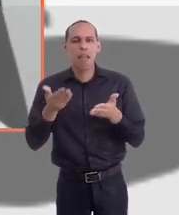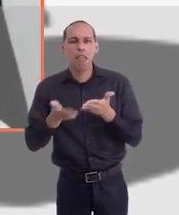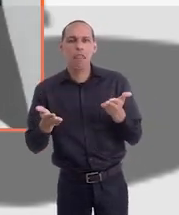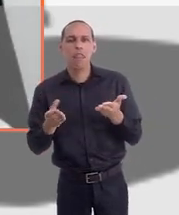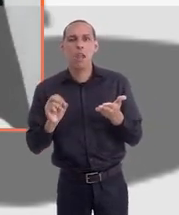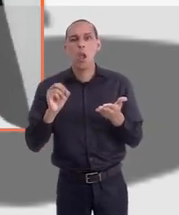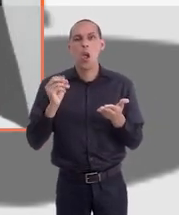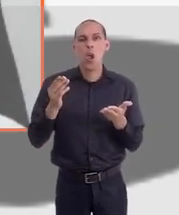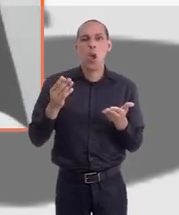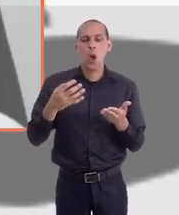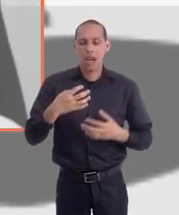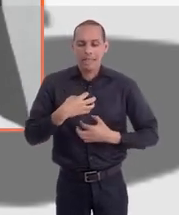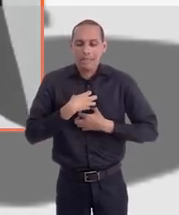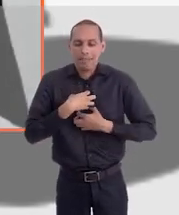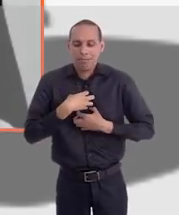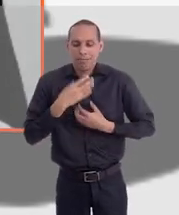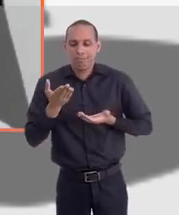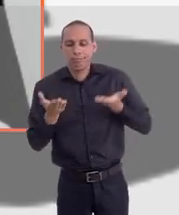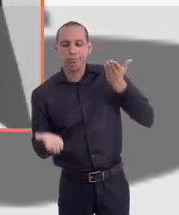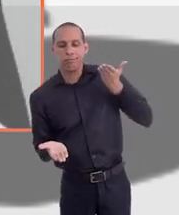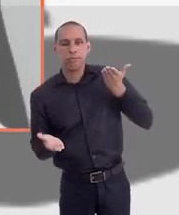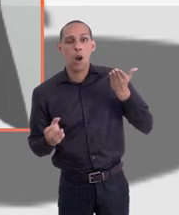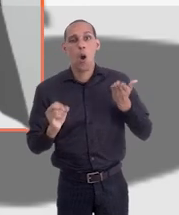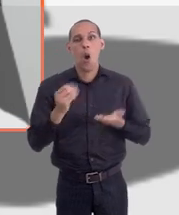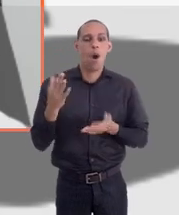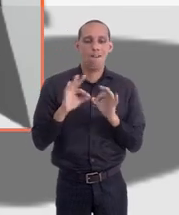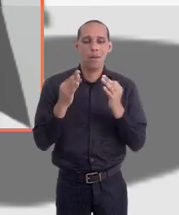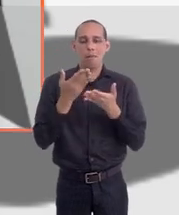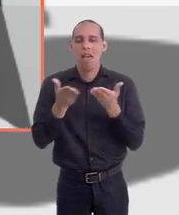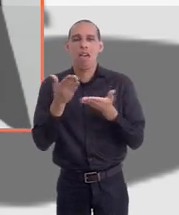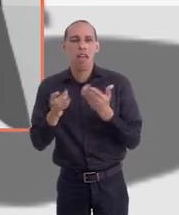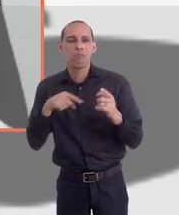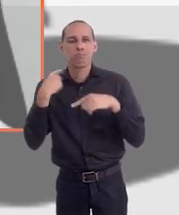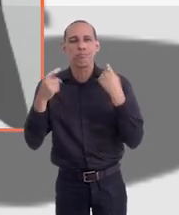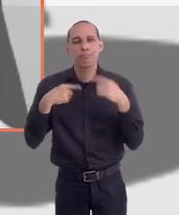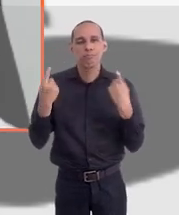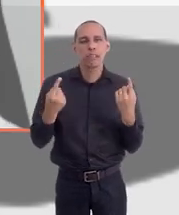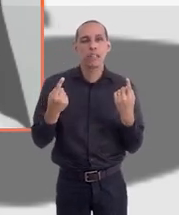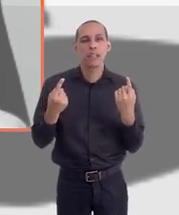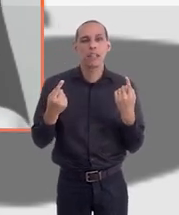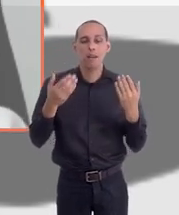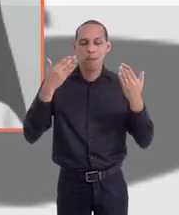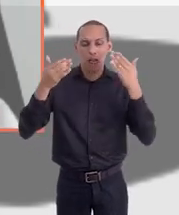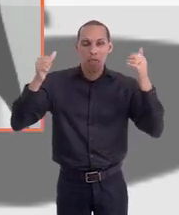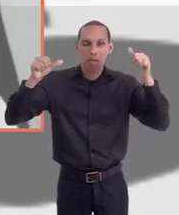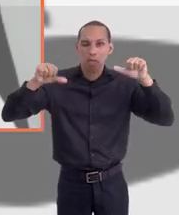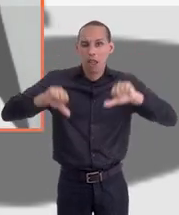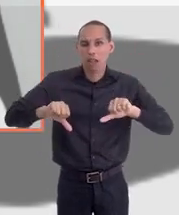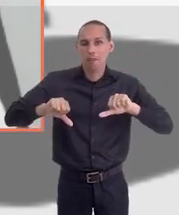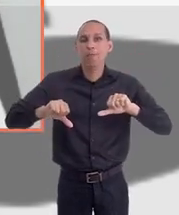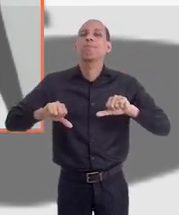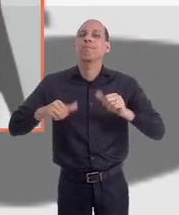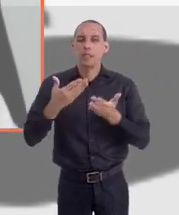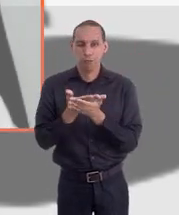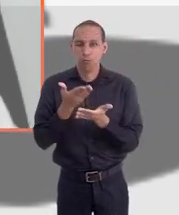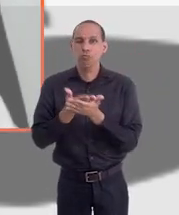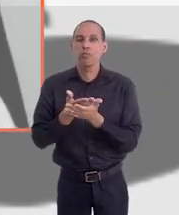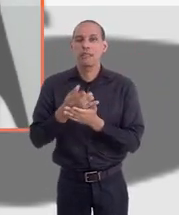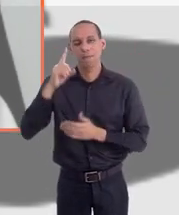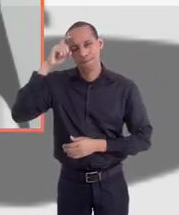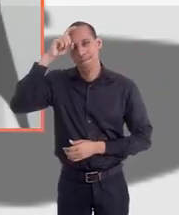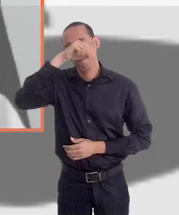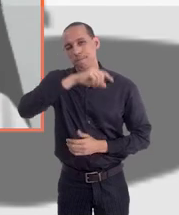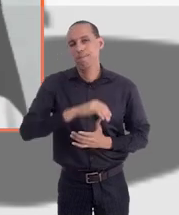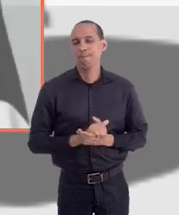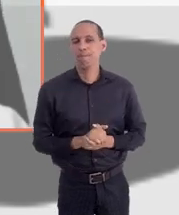situação de instabilidade emocional, perda de parentes, teve todo um lado psicológico, pode ter os estudos atrapalhados